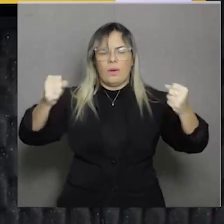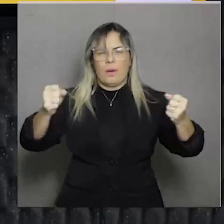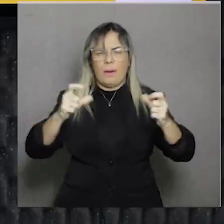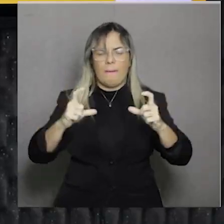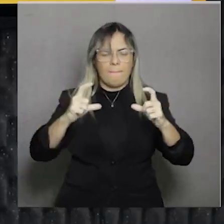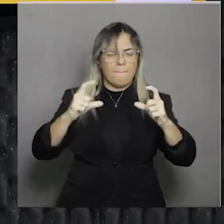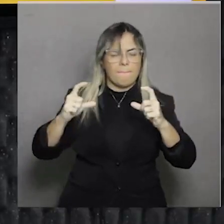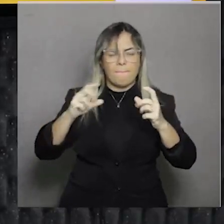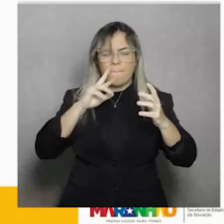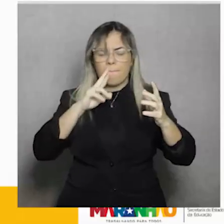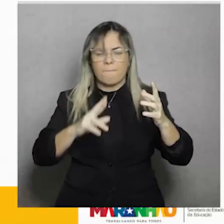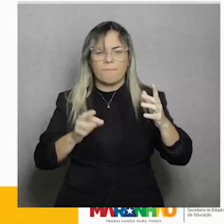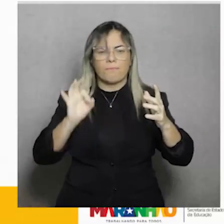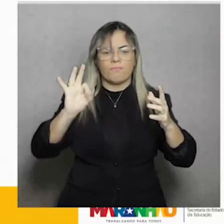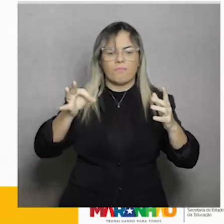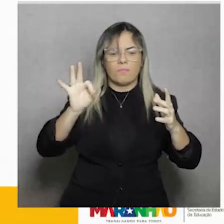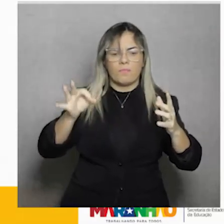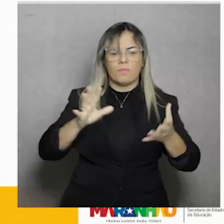resposta correta.